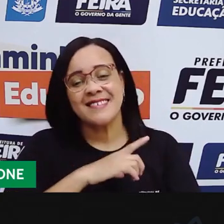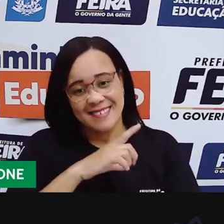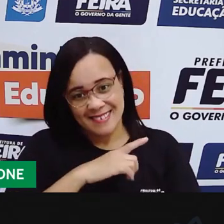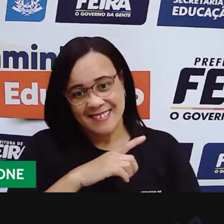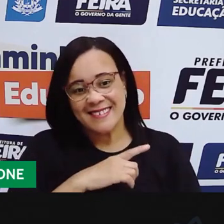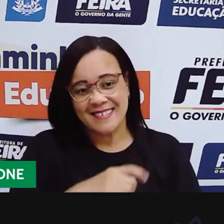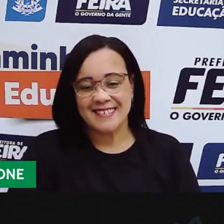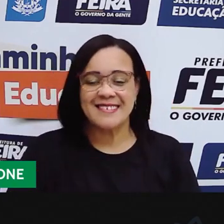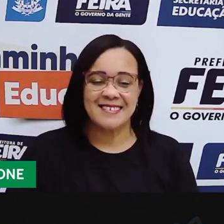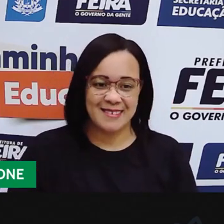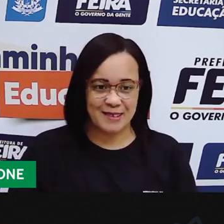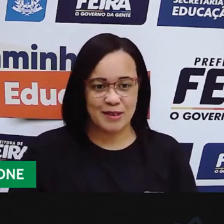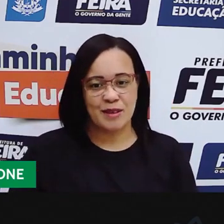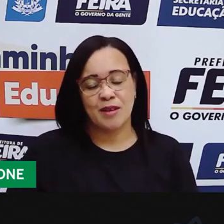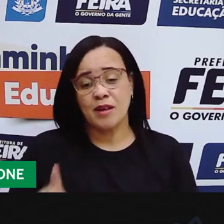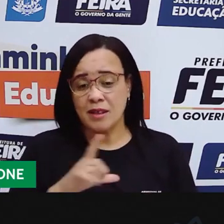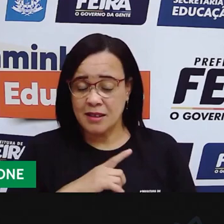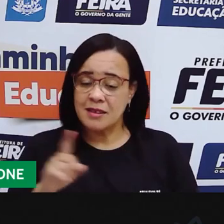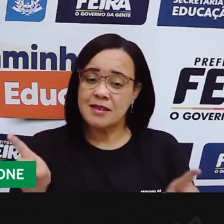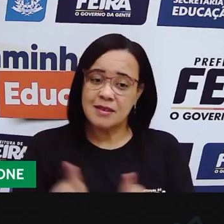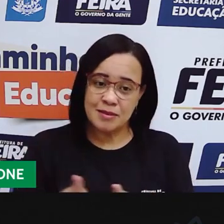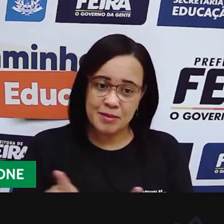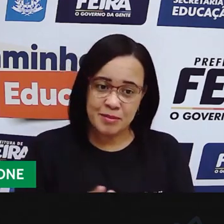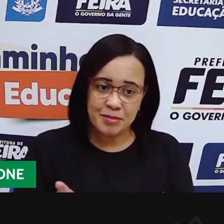Tem a turma que mora no solo.